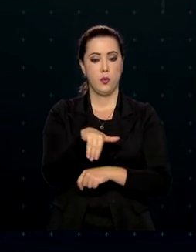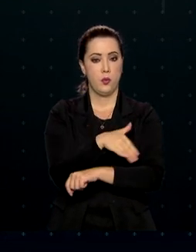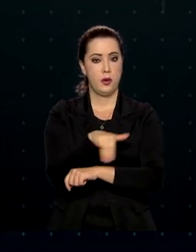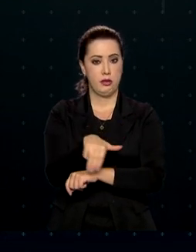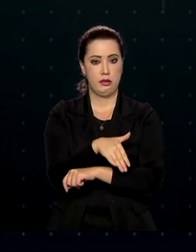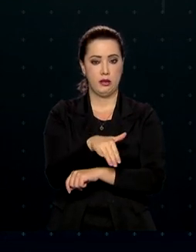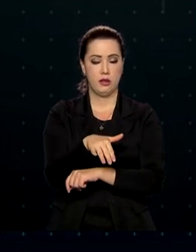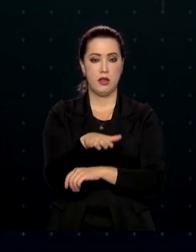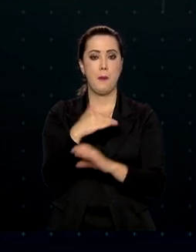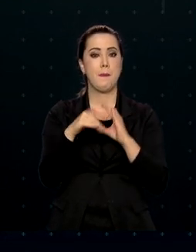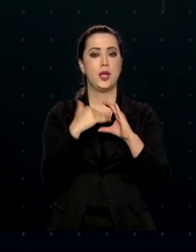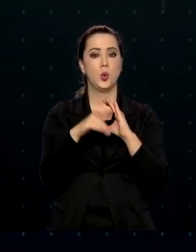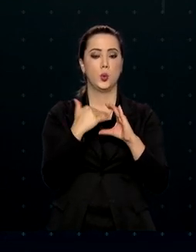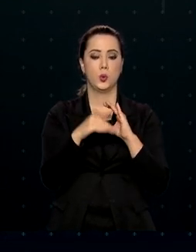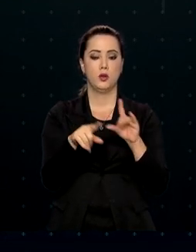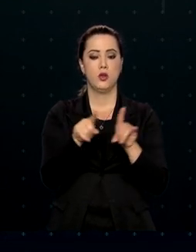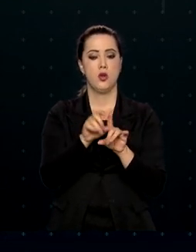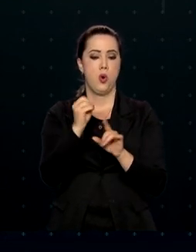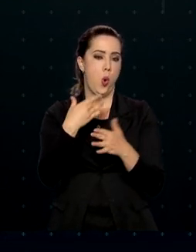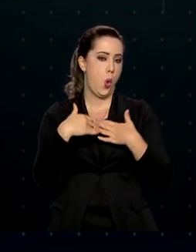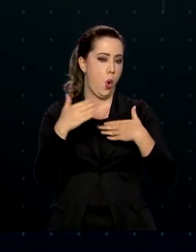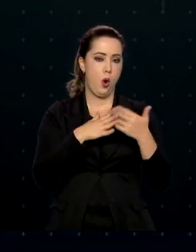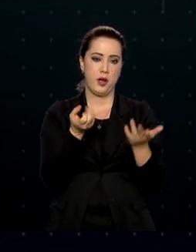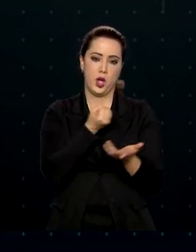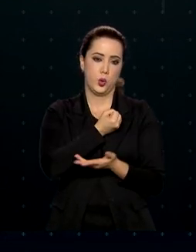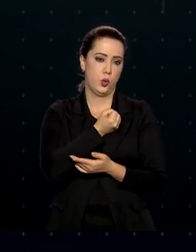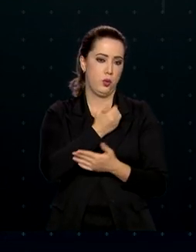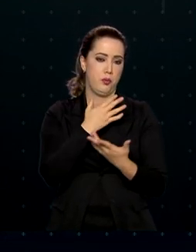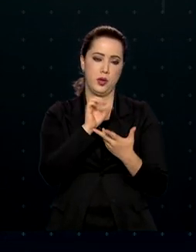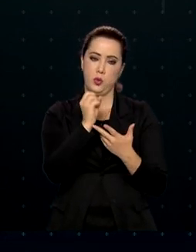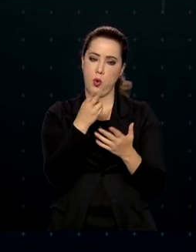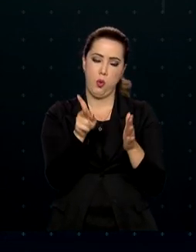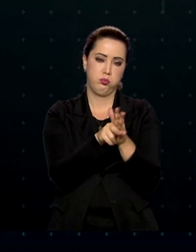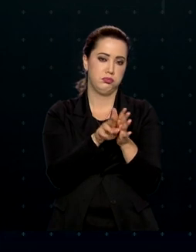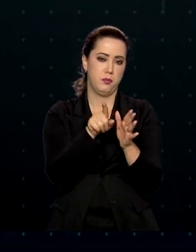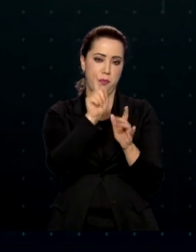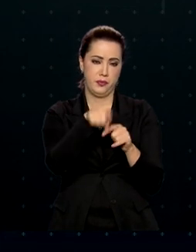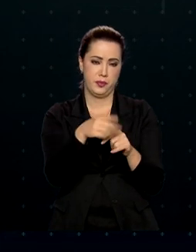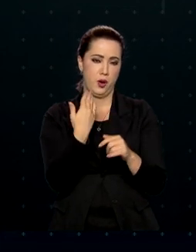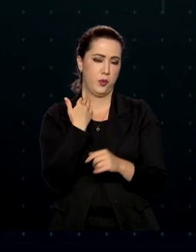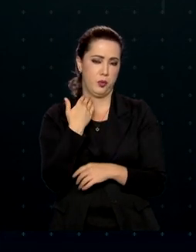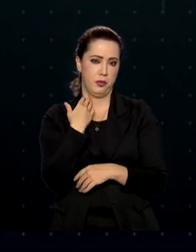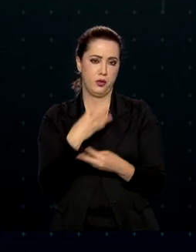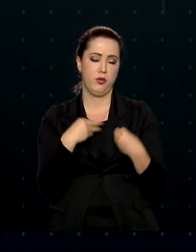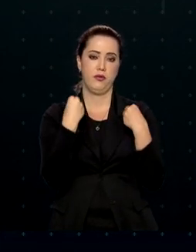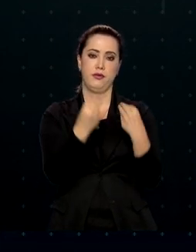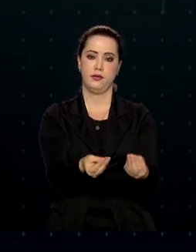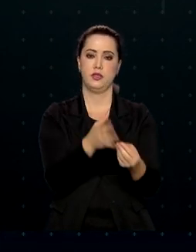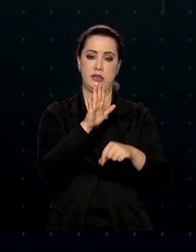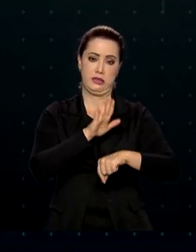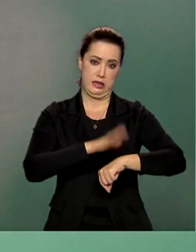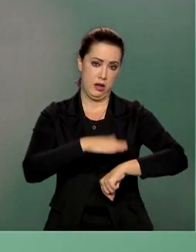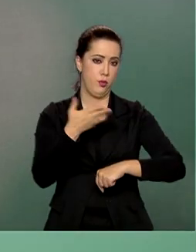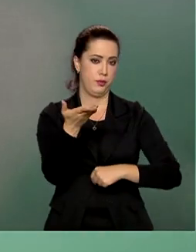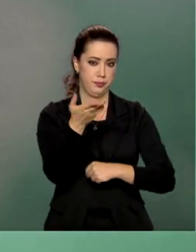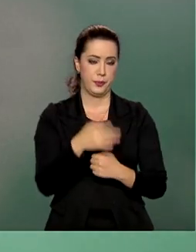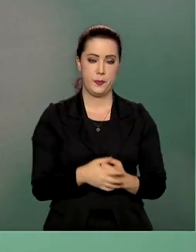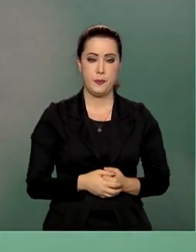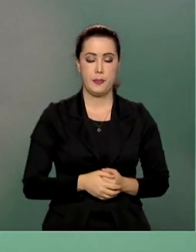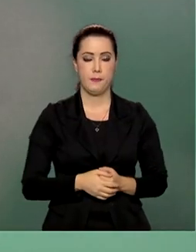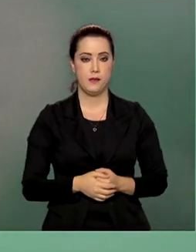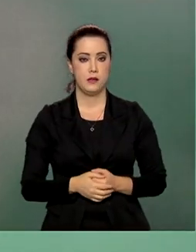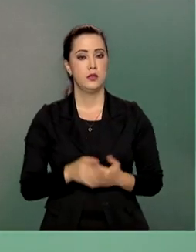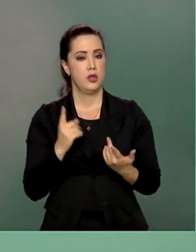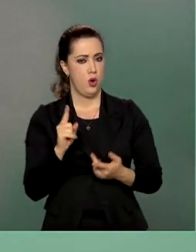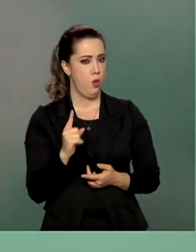e-mail ou uma chave aleatória que é gerada automaticamente pelo aplicativo no momento de cadastrar essa opção. Cada